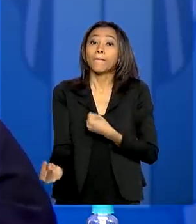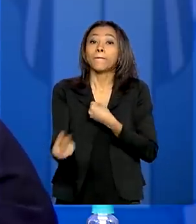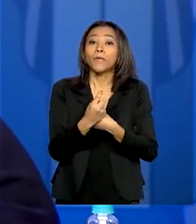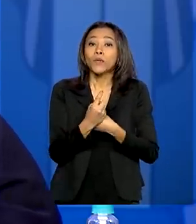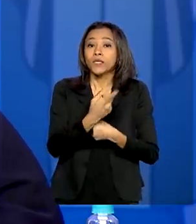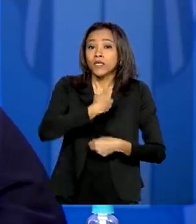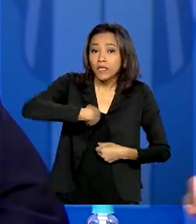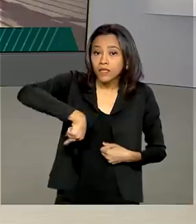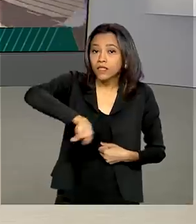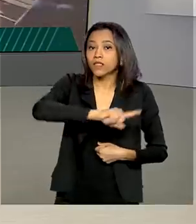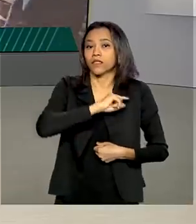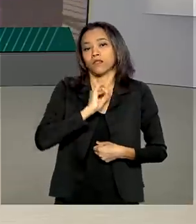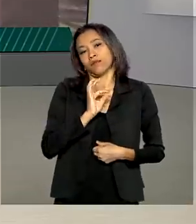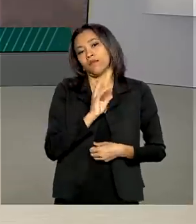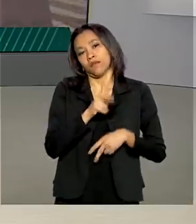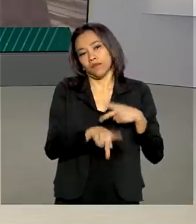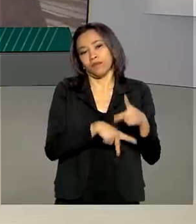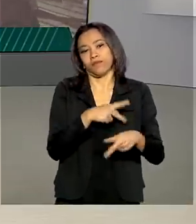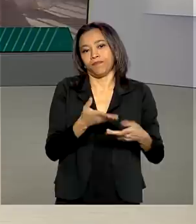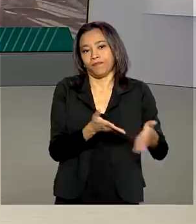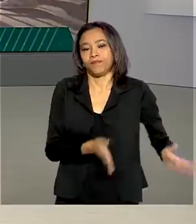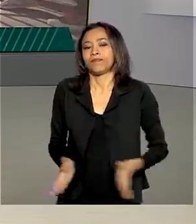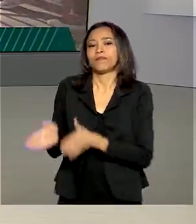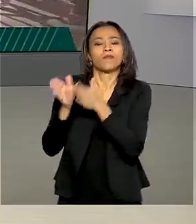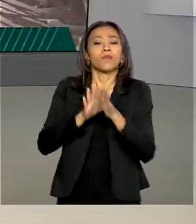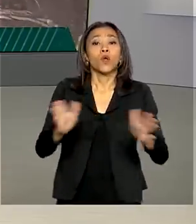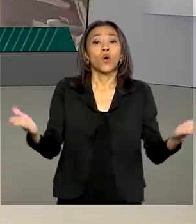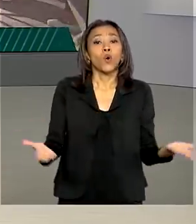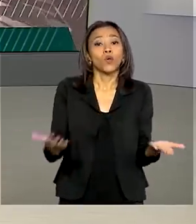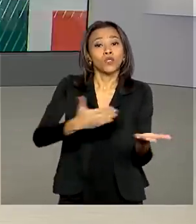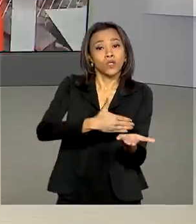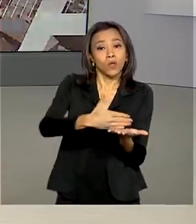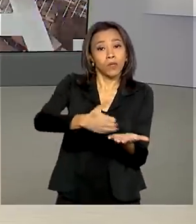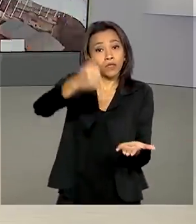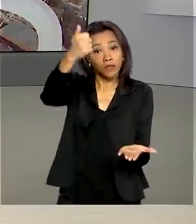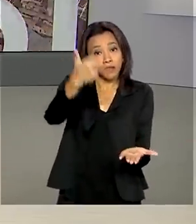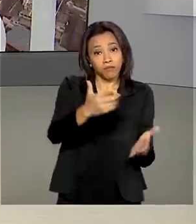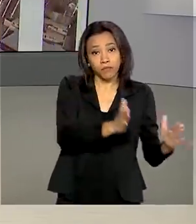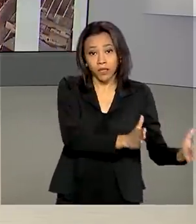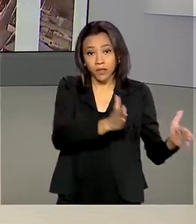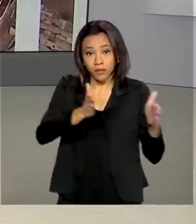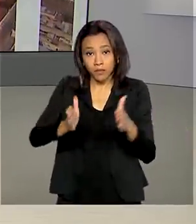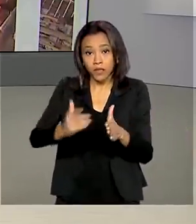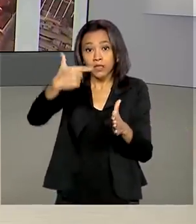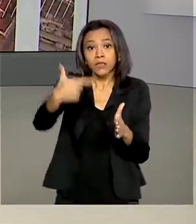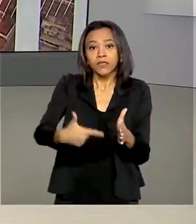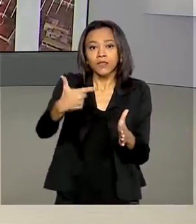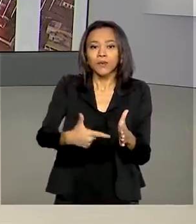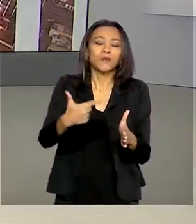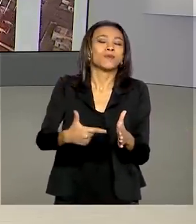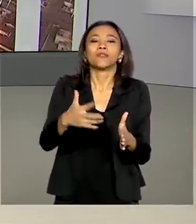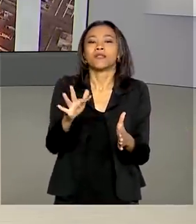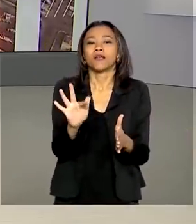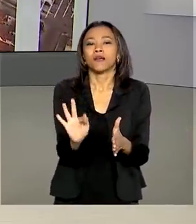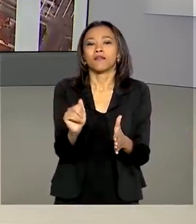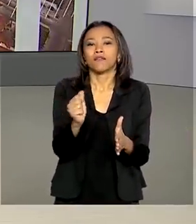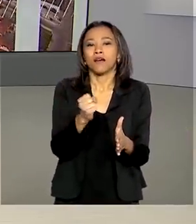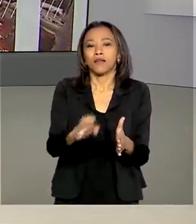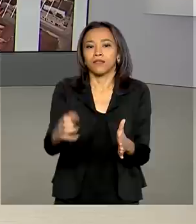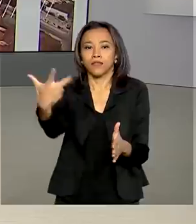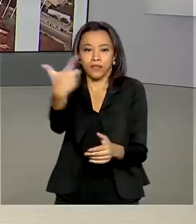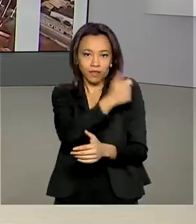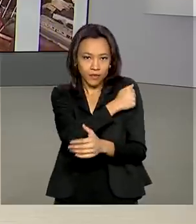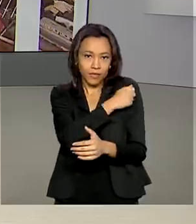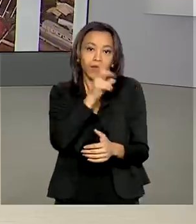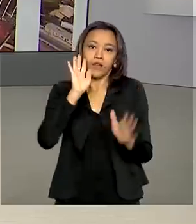nossa população. Começa hoje a segunda fase da campanha de vacinação contra a gripe e os caminhoneiros estão entre o público